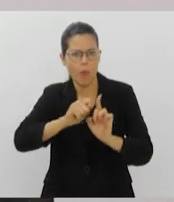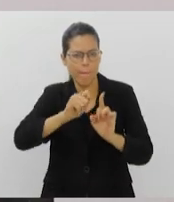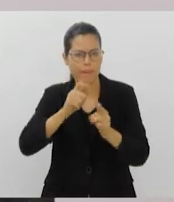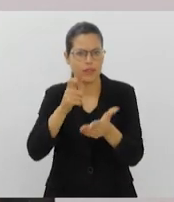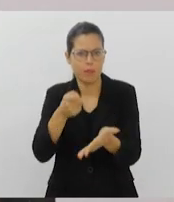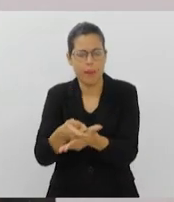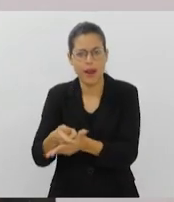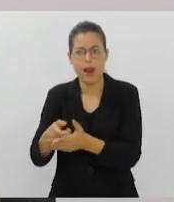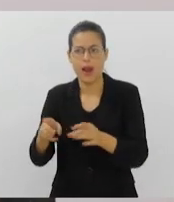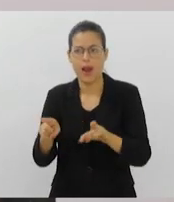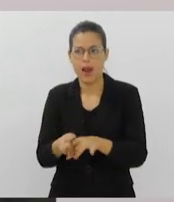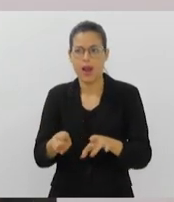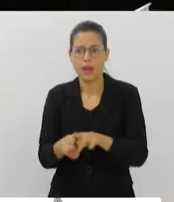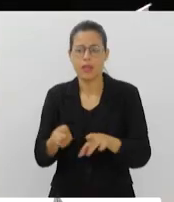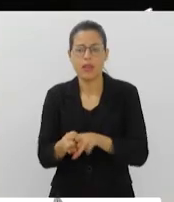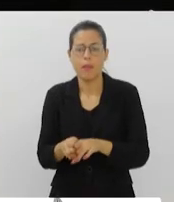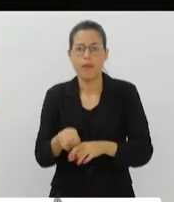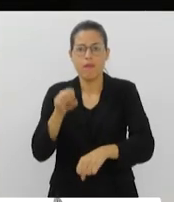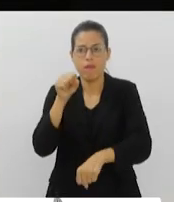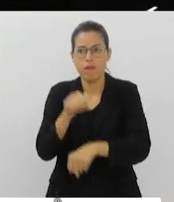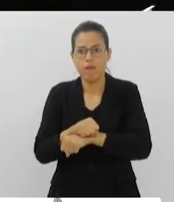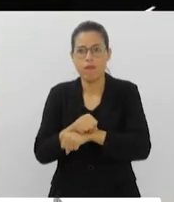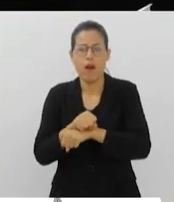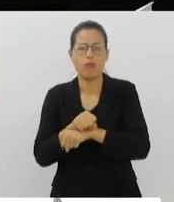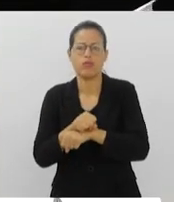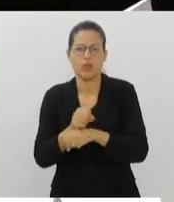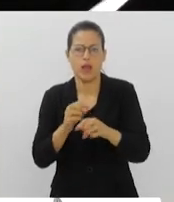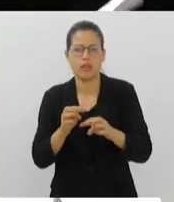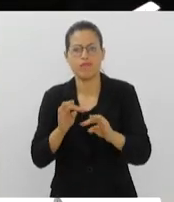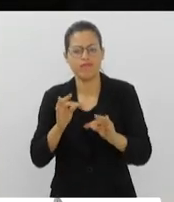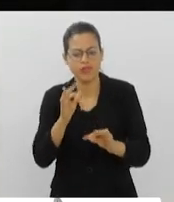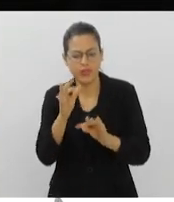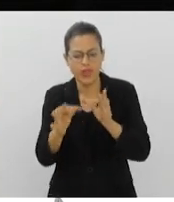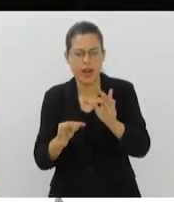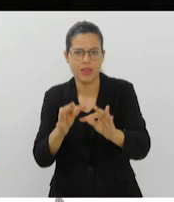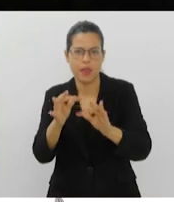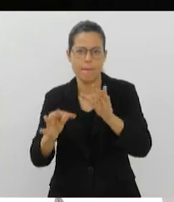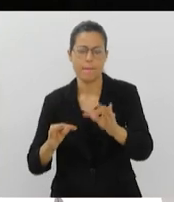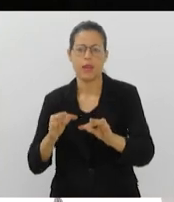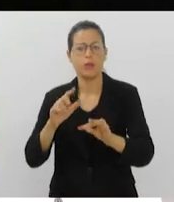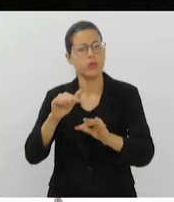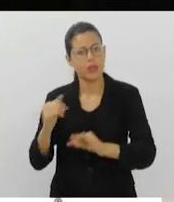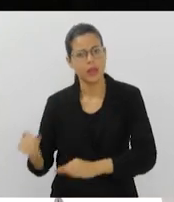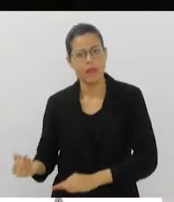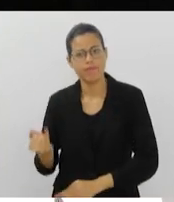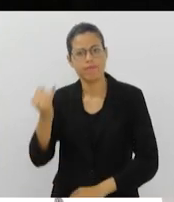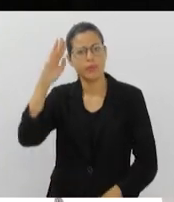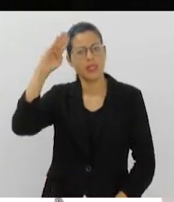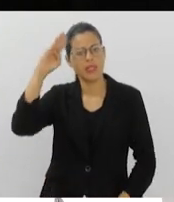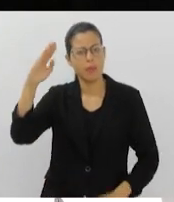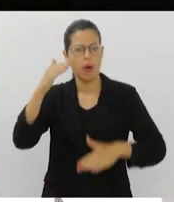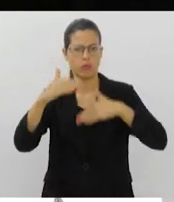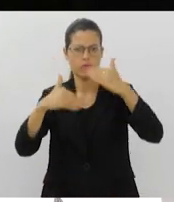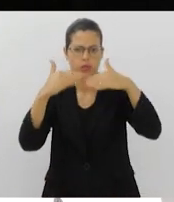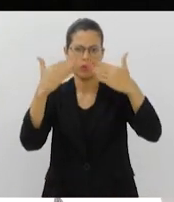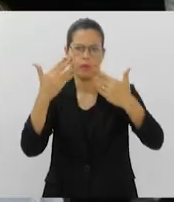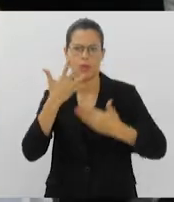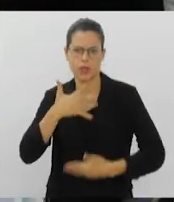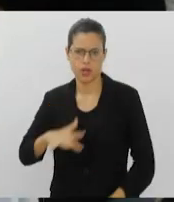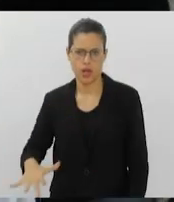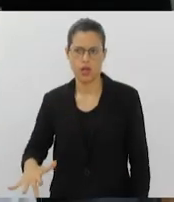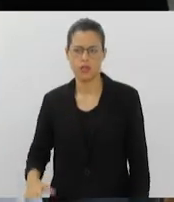e negativas de coberturas para procedimentos e tratamentos que são essenciais para o desenvolvimento das crianças.